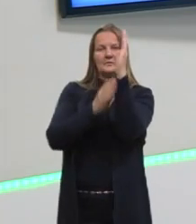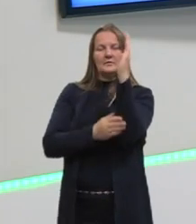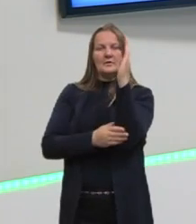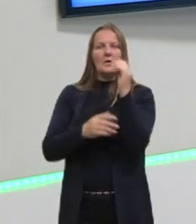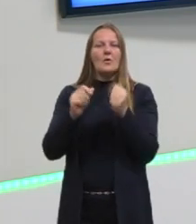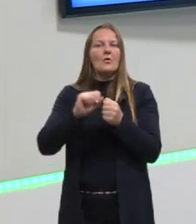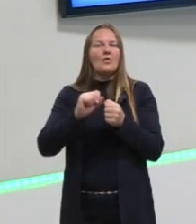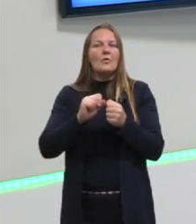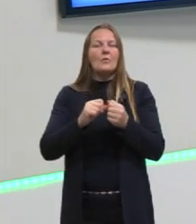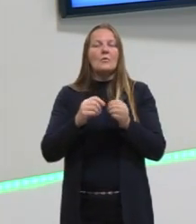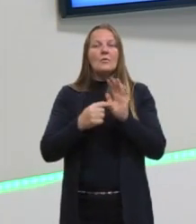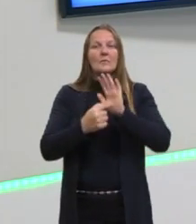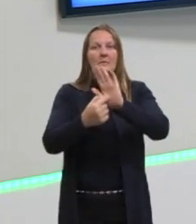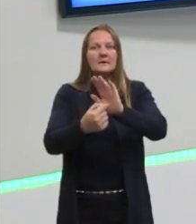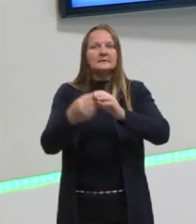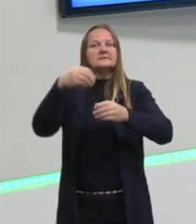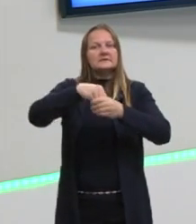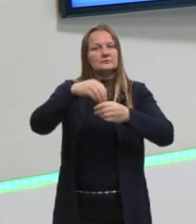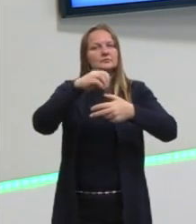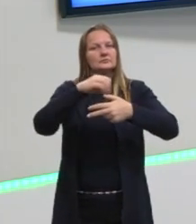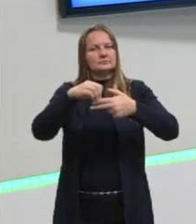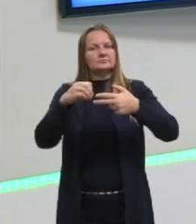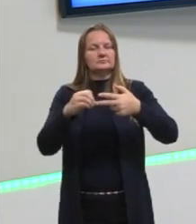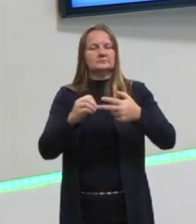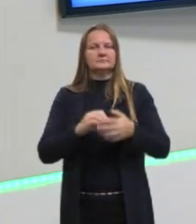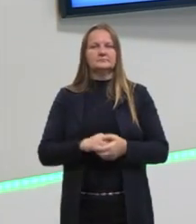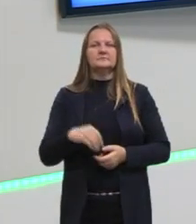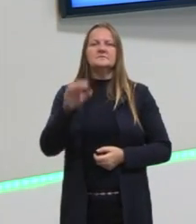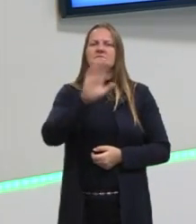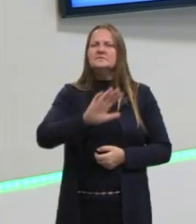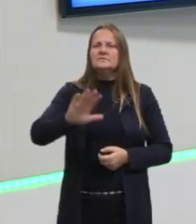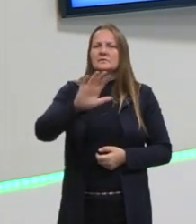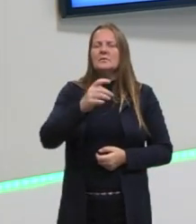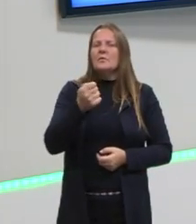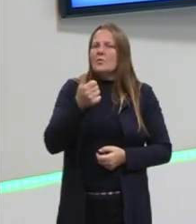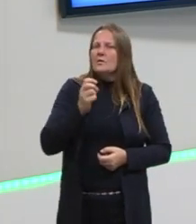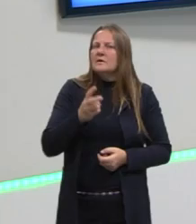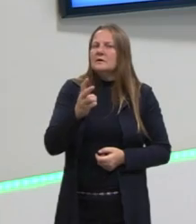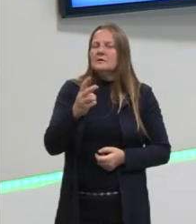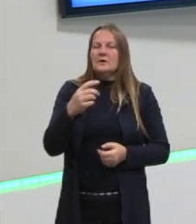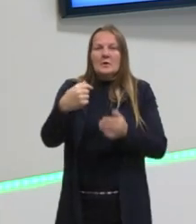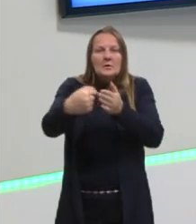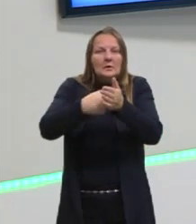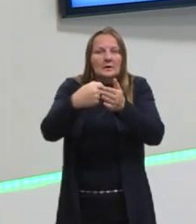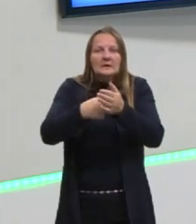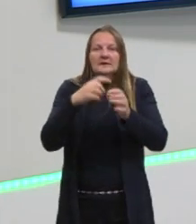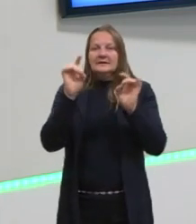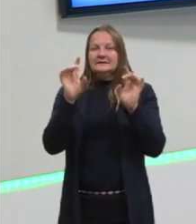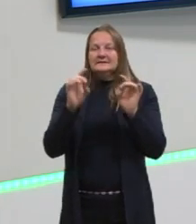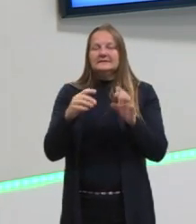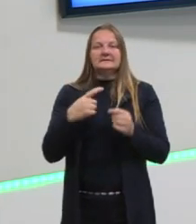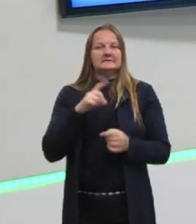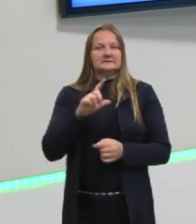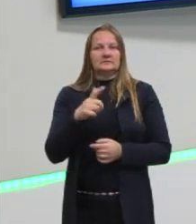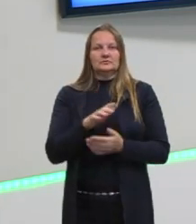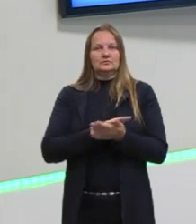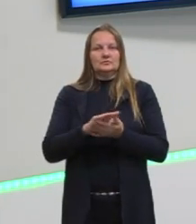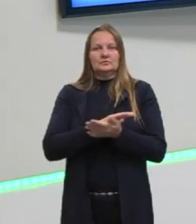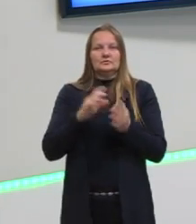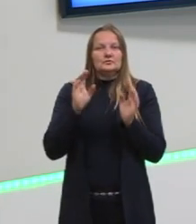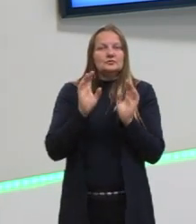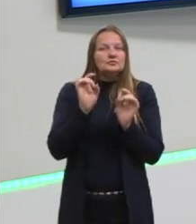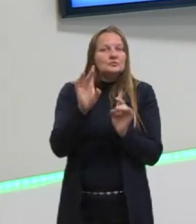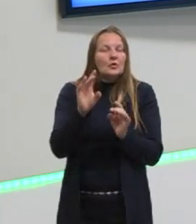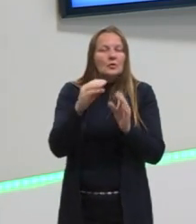como que isso aparece nas questões, né? Geralmente, não vai trazer uma questão específica falando sobre